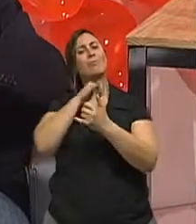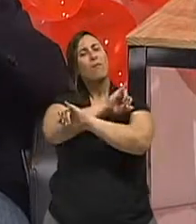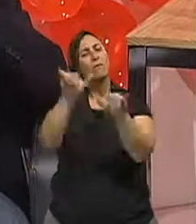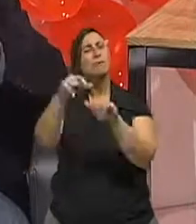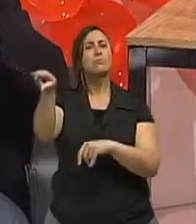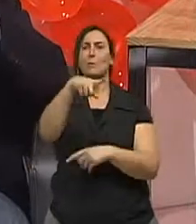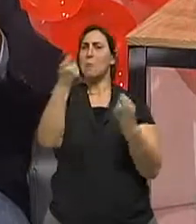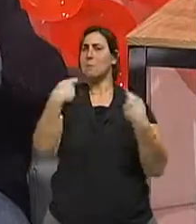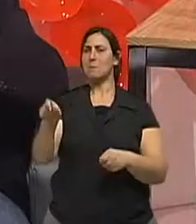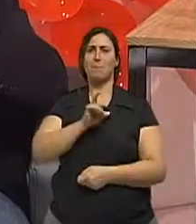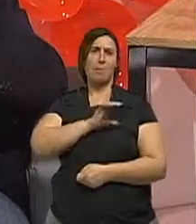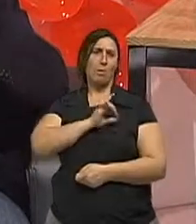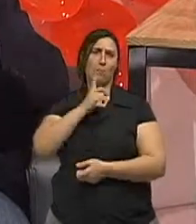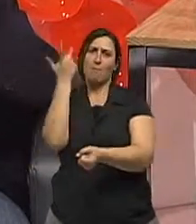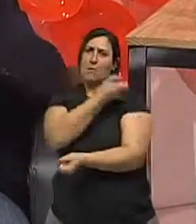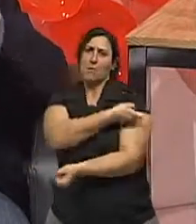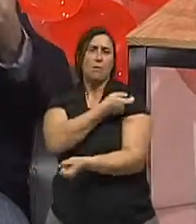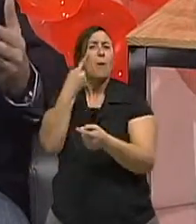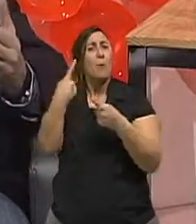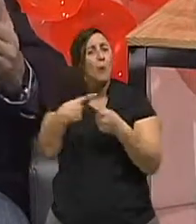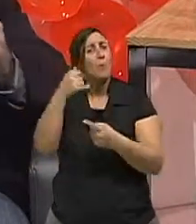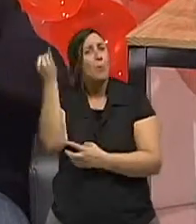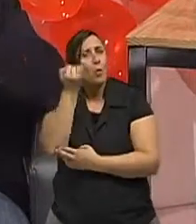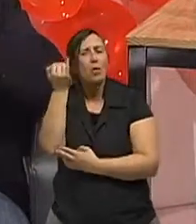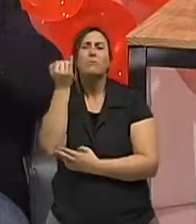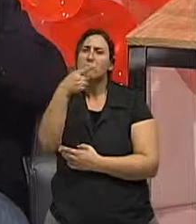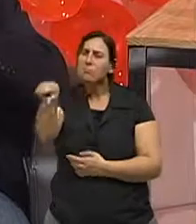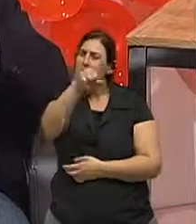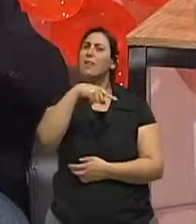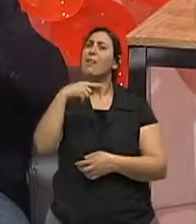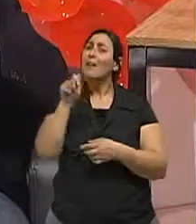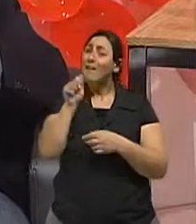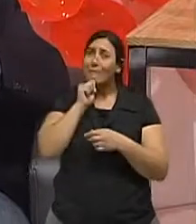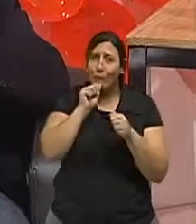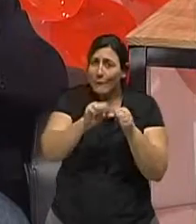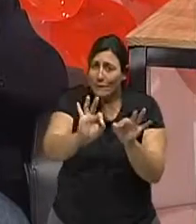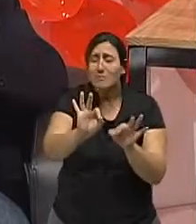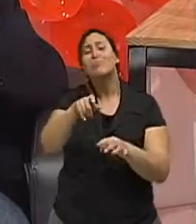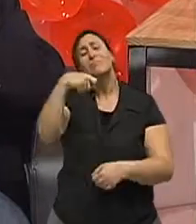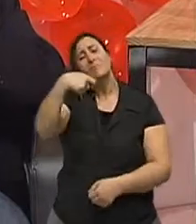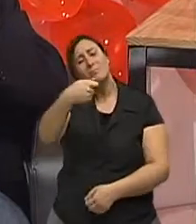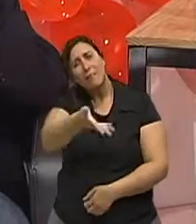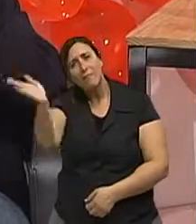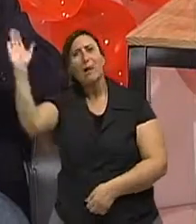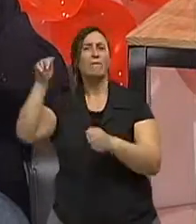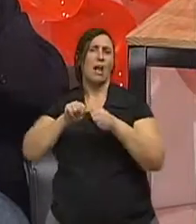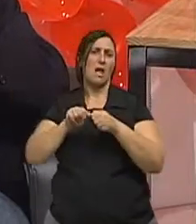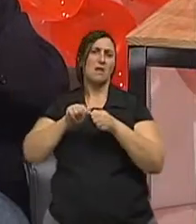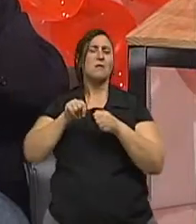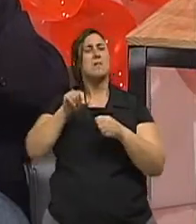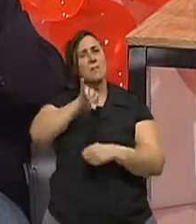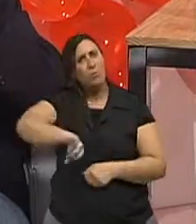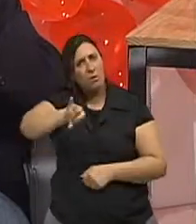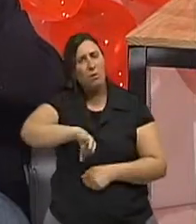Que procure fazer a vacina, provavelmente vá se estender. Quem não fez ainda? Quem não fez, pode procurar o centro de